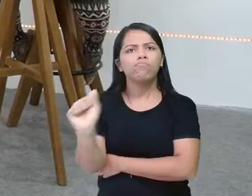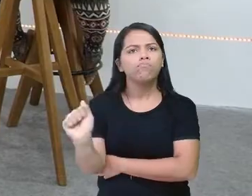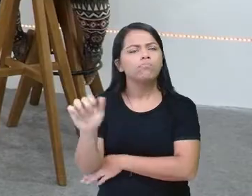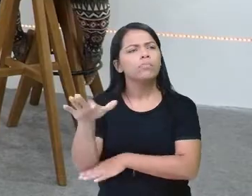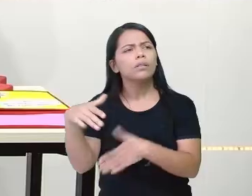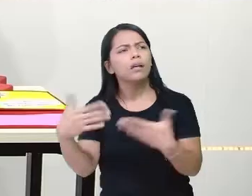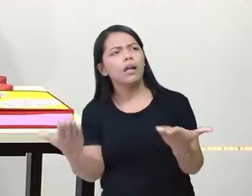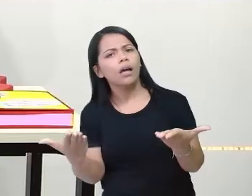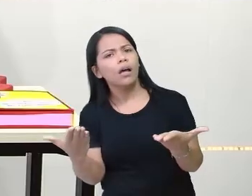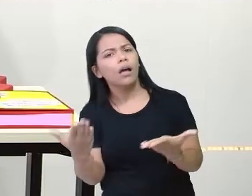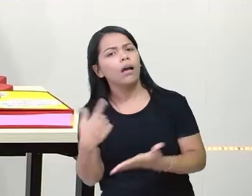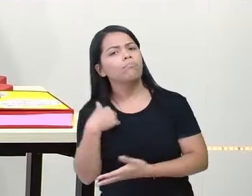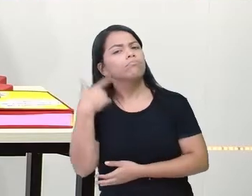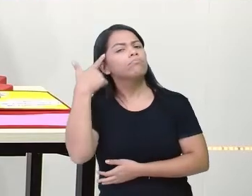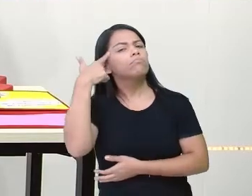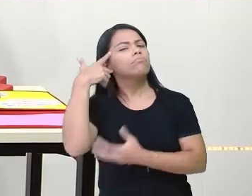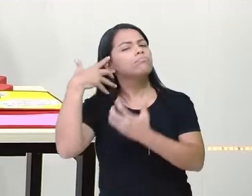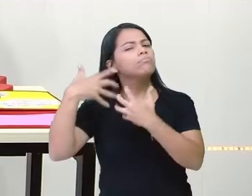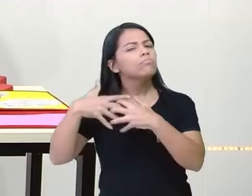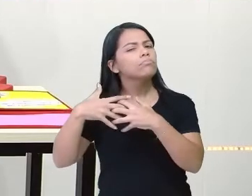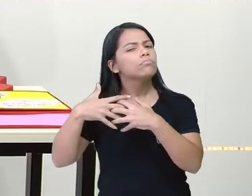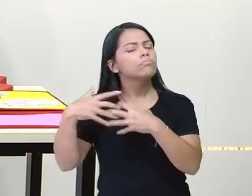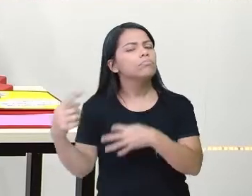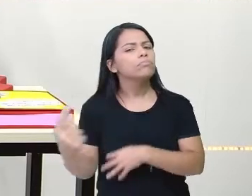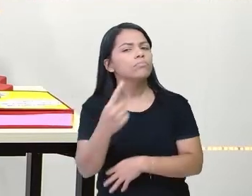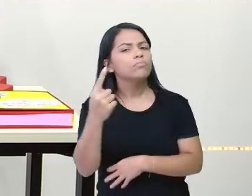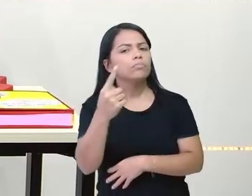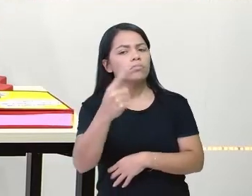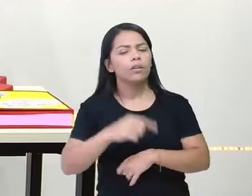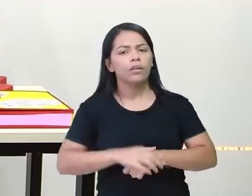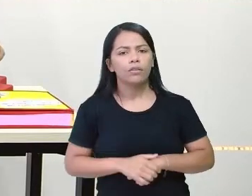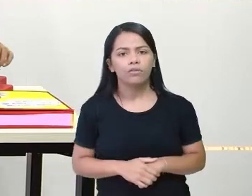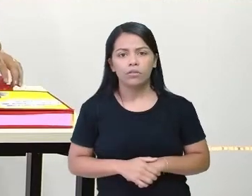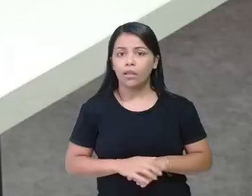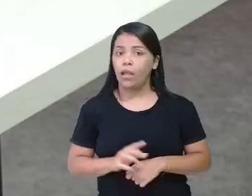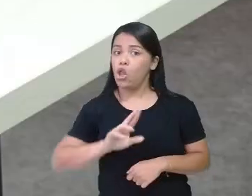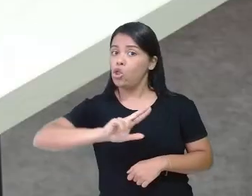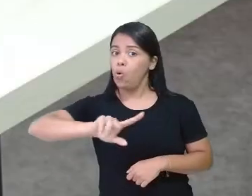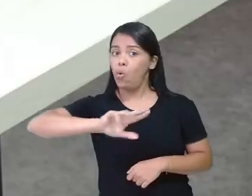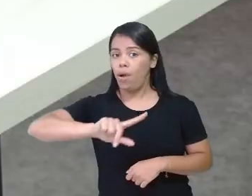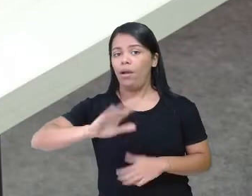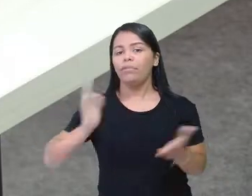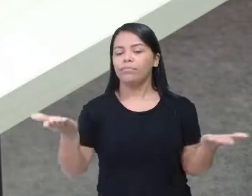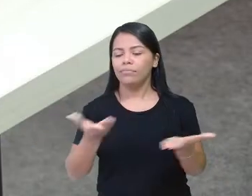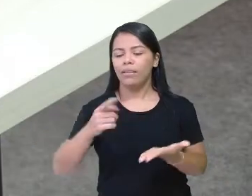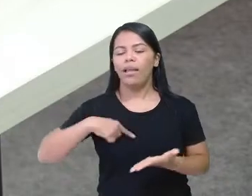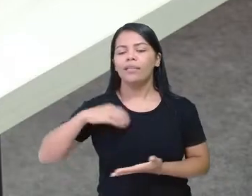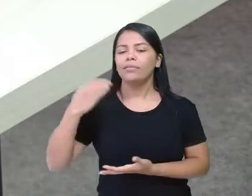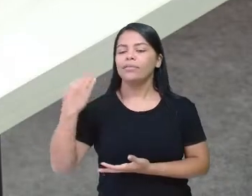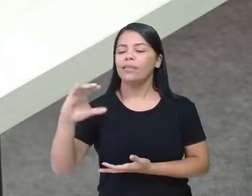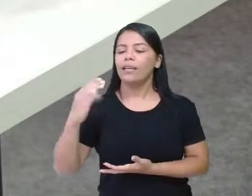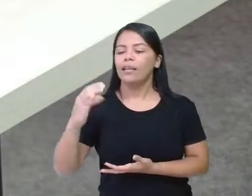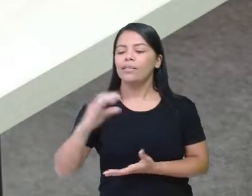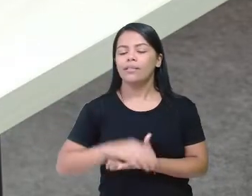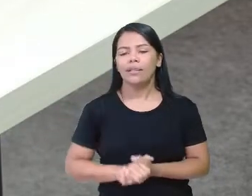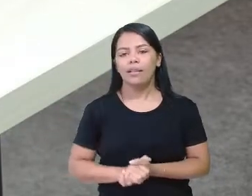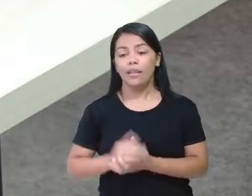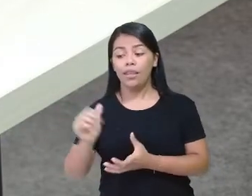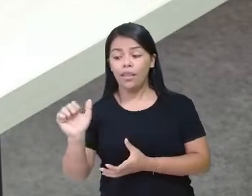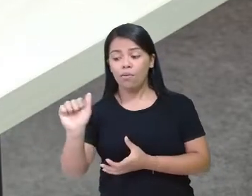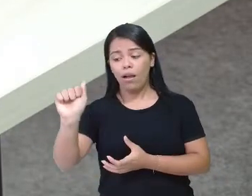Hum. Tem esse sonzinho, mas não é. É o C. Cedilha. Olha aqui. E o A. Onça.